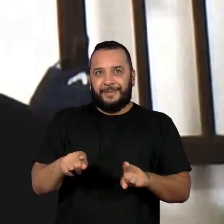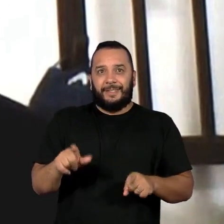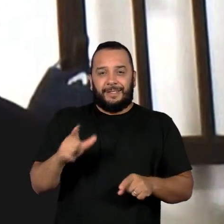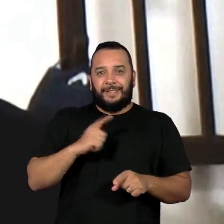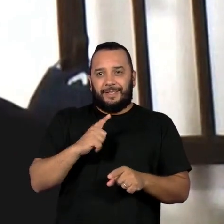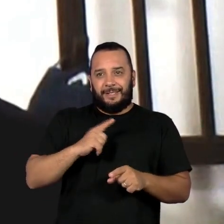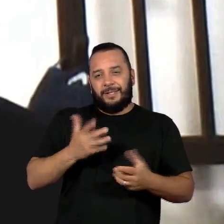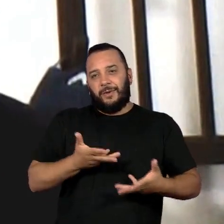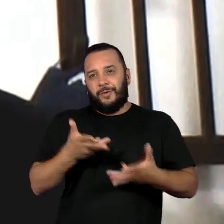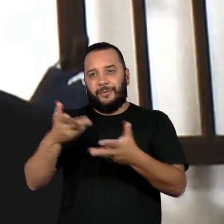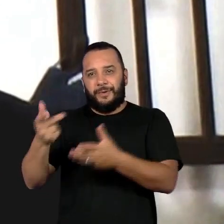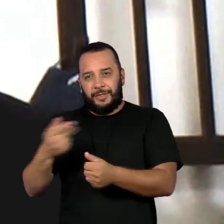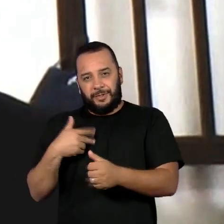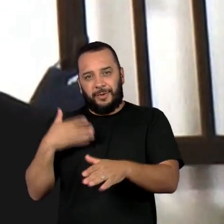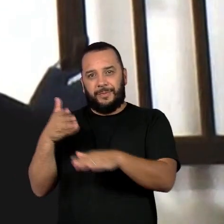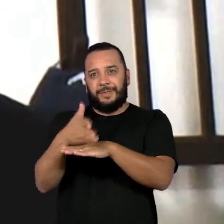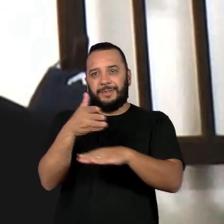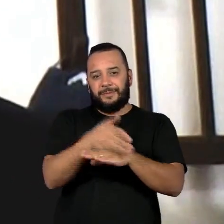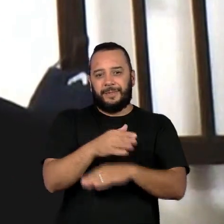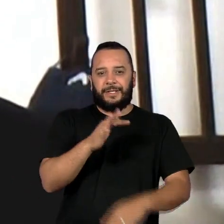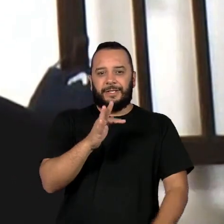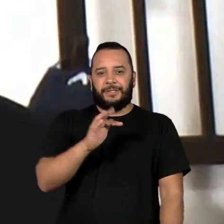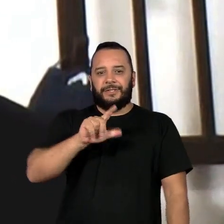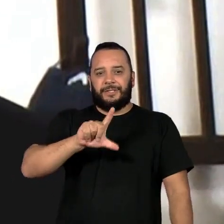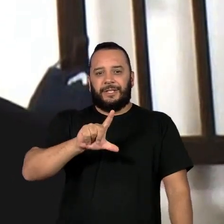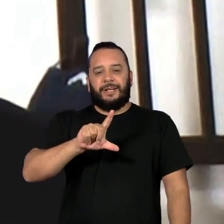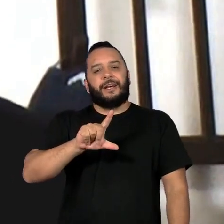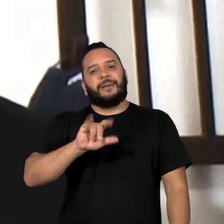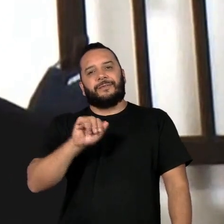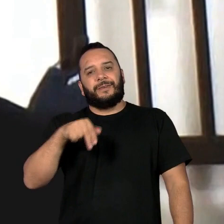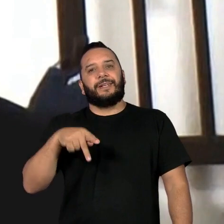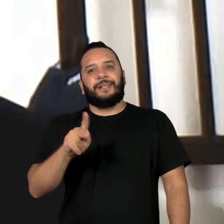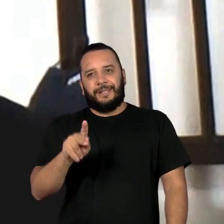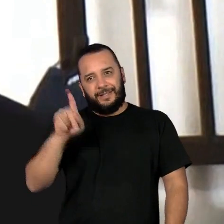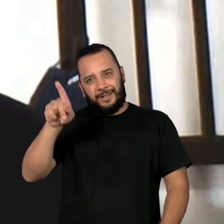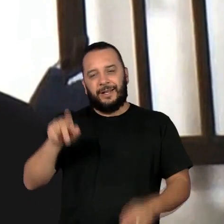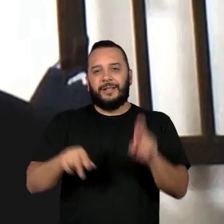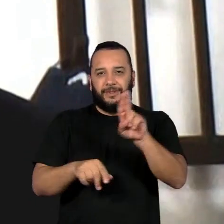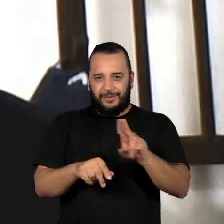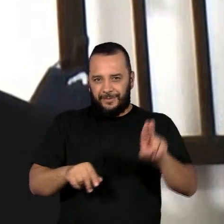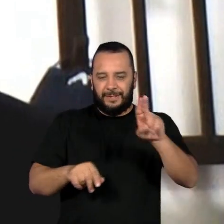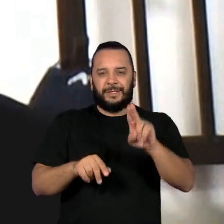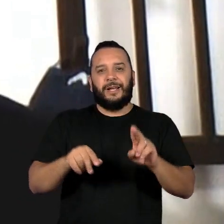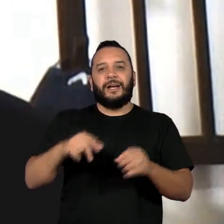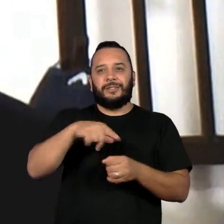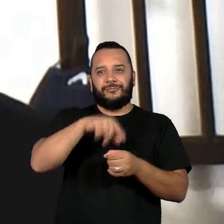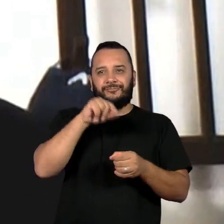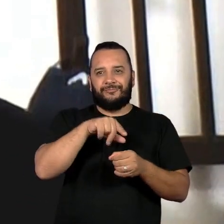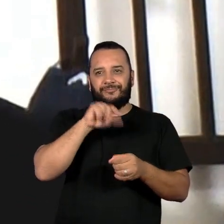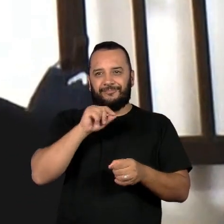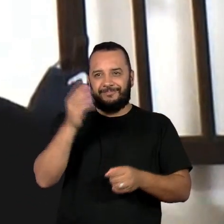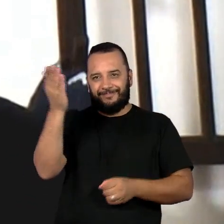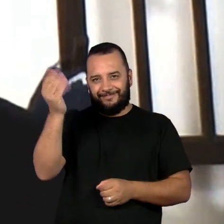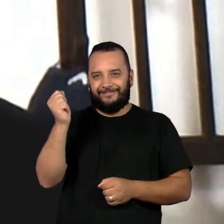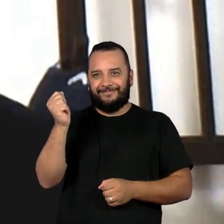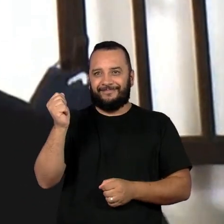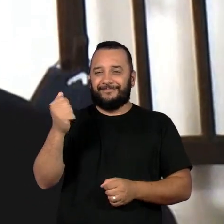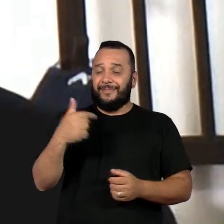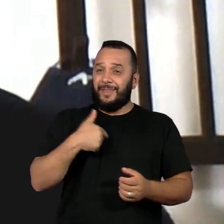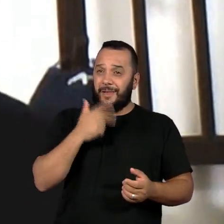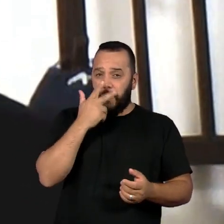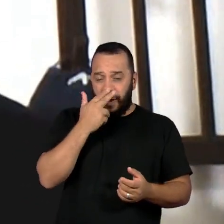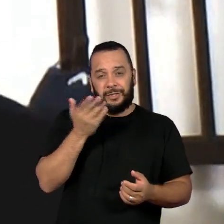esses convites. Também participei da Frink, na Universidade Zumbi dos Palmares. E eu acho que é isso. É sempre